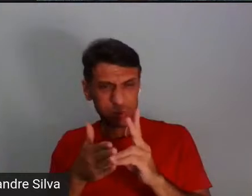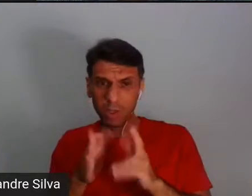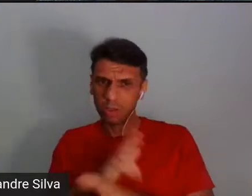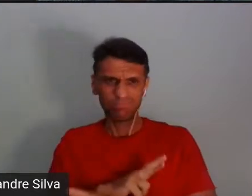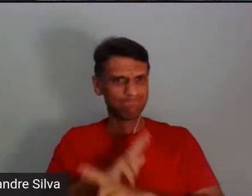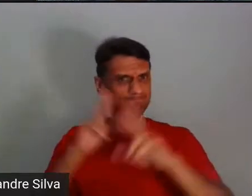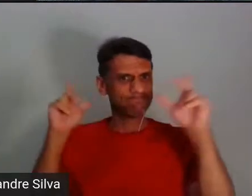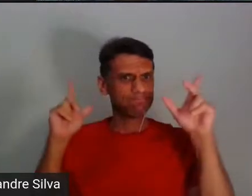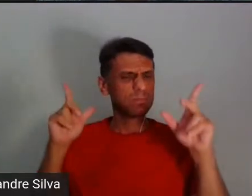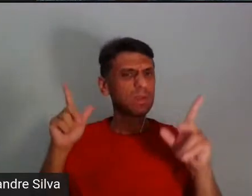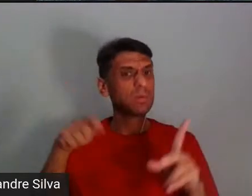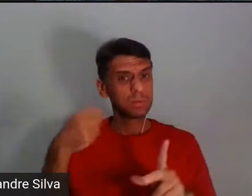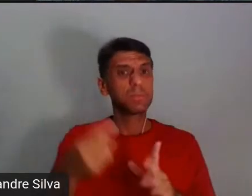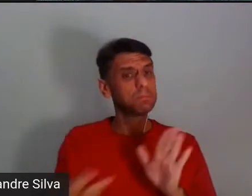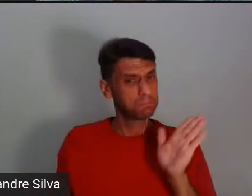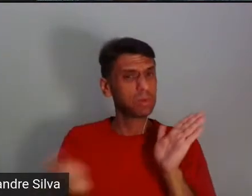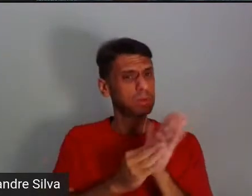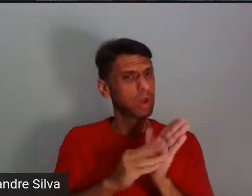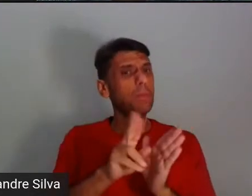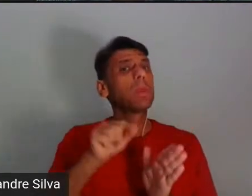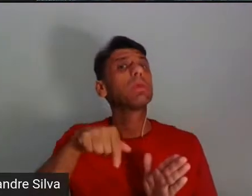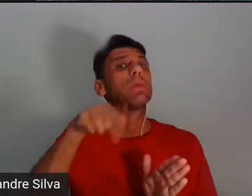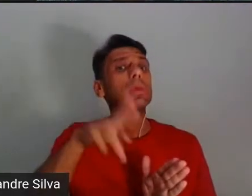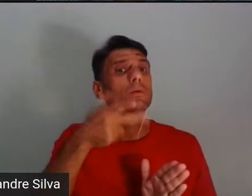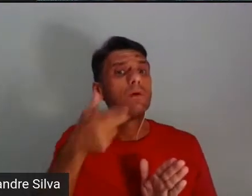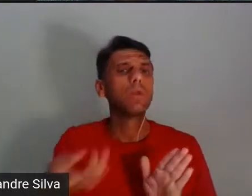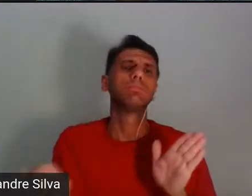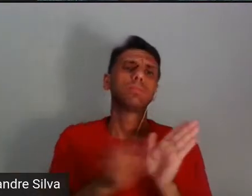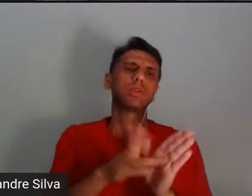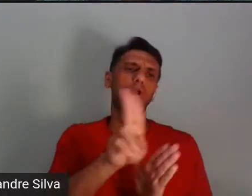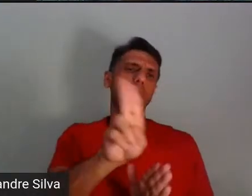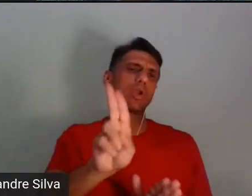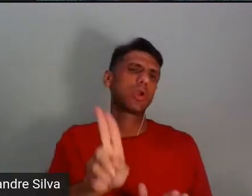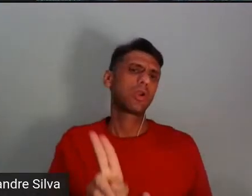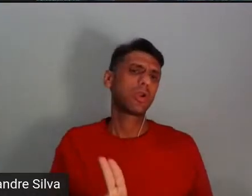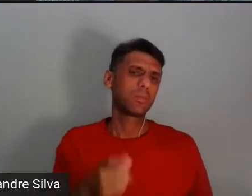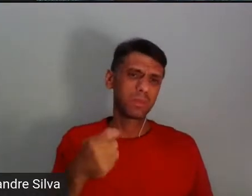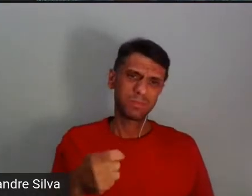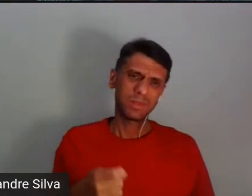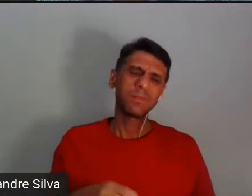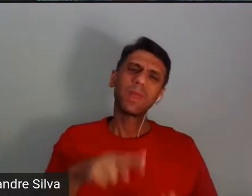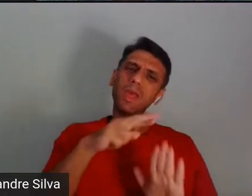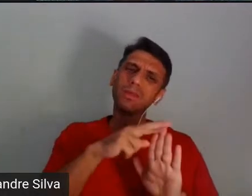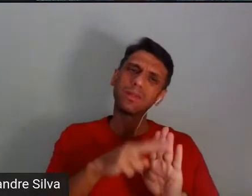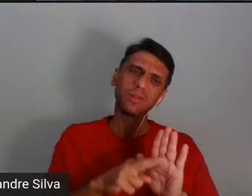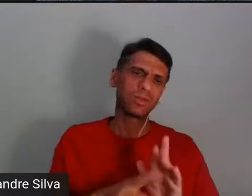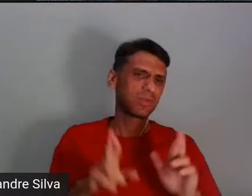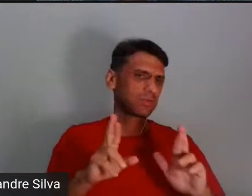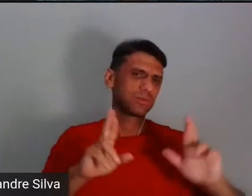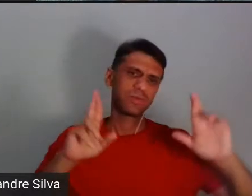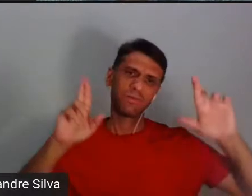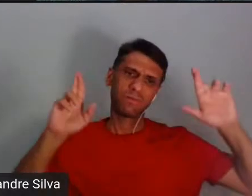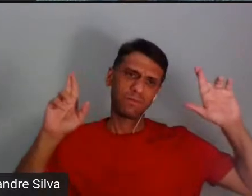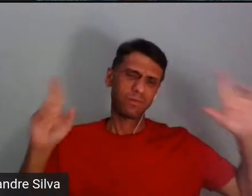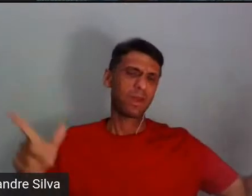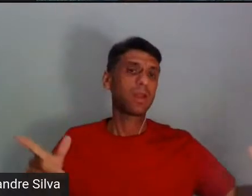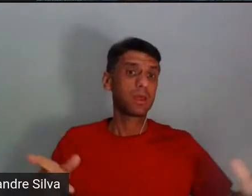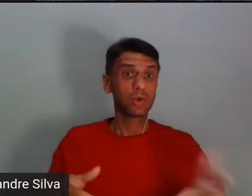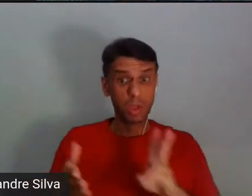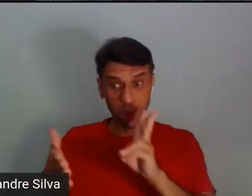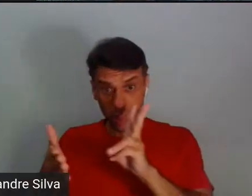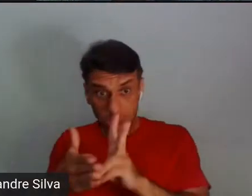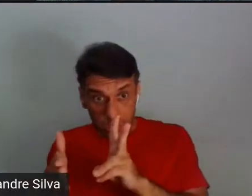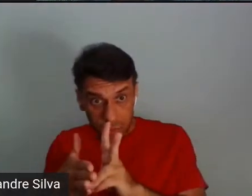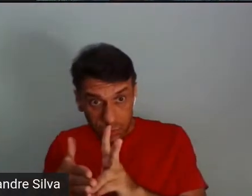dar o crédito ali, você precisa identificar as pessoas. Então, a gente precisa ter critérios éticos que a gente construa para aquela